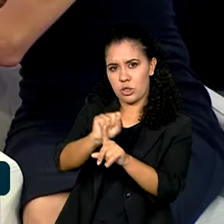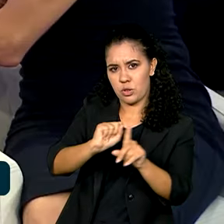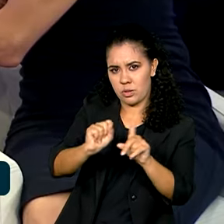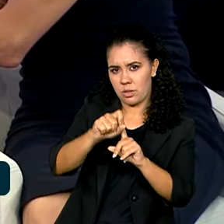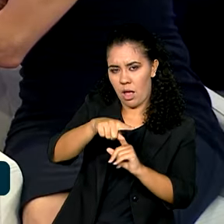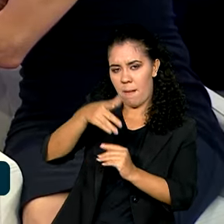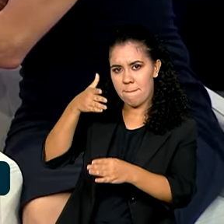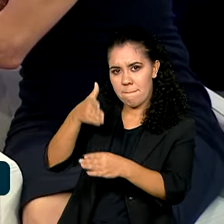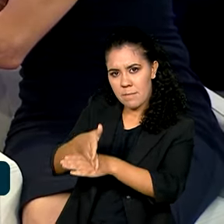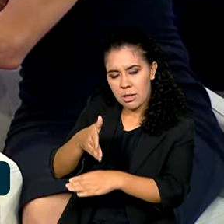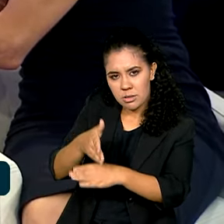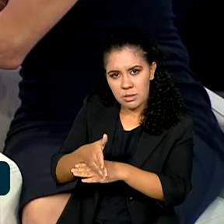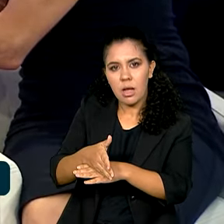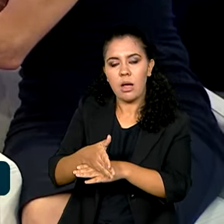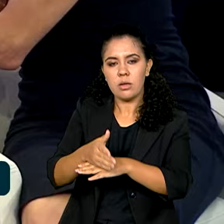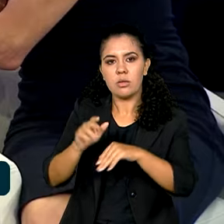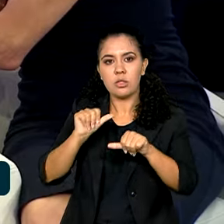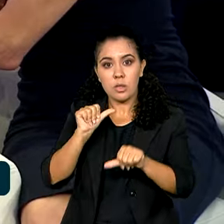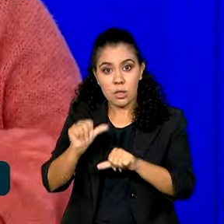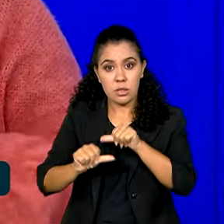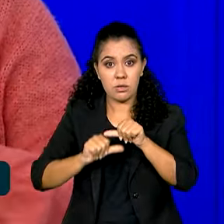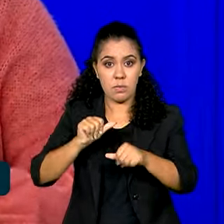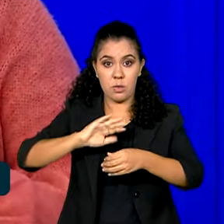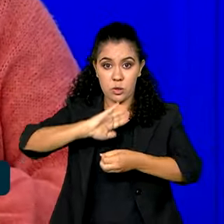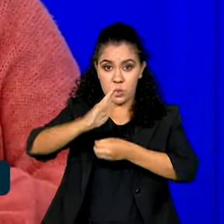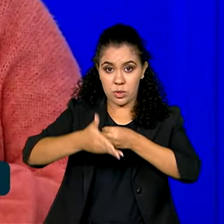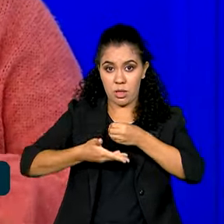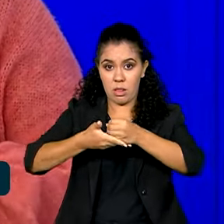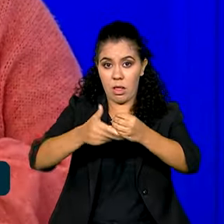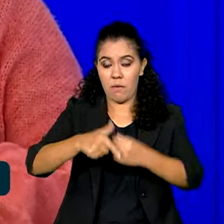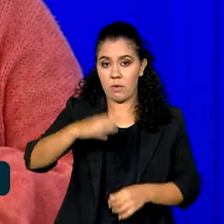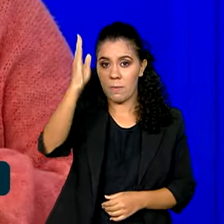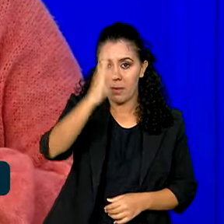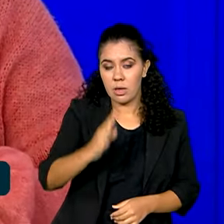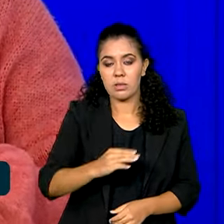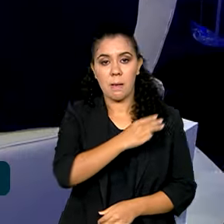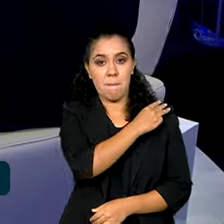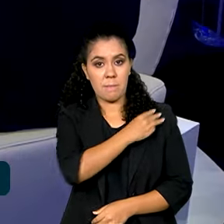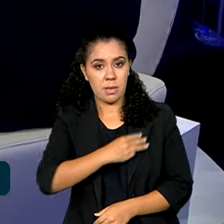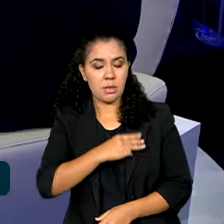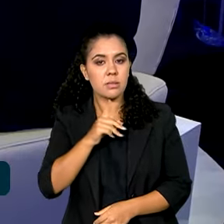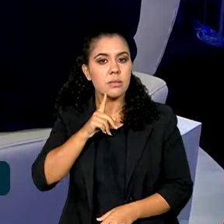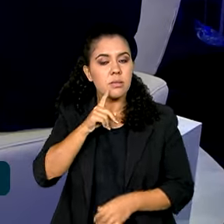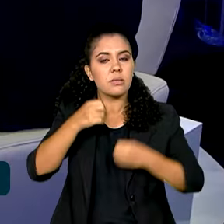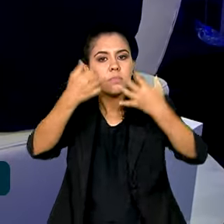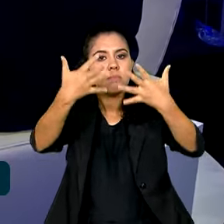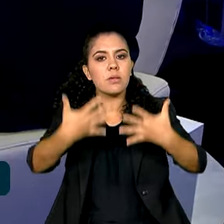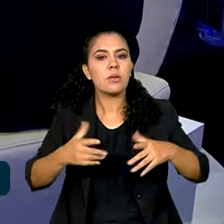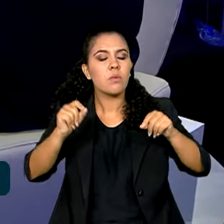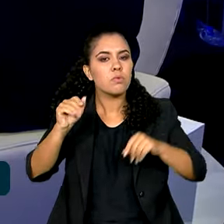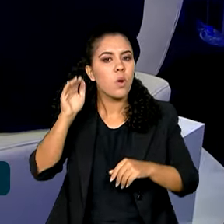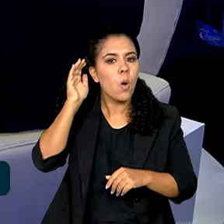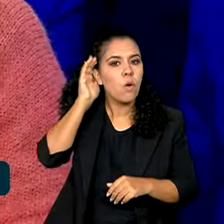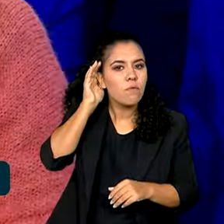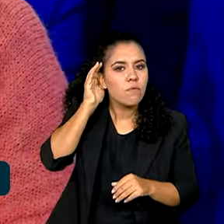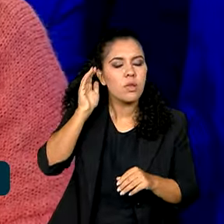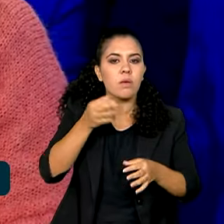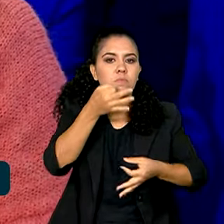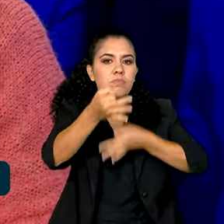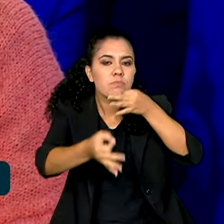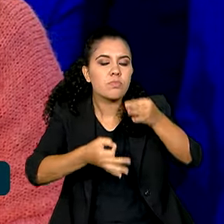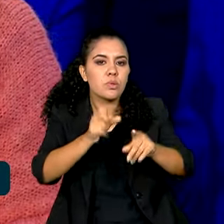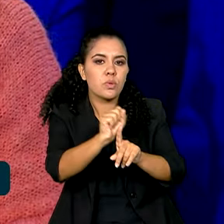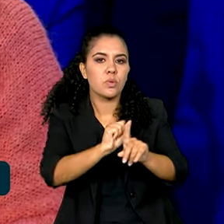processo de transformação sustentável do Brasil, a ministra destacou a importância de ouvir a população sobre o tema. O